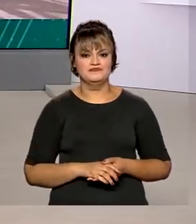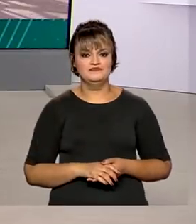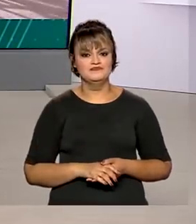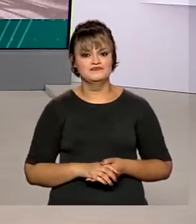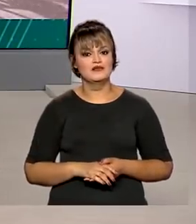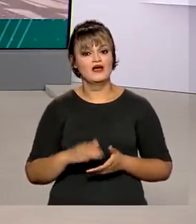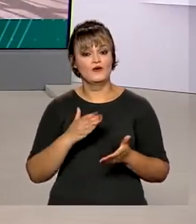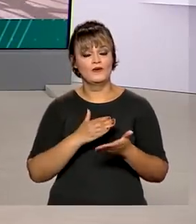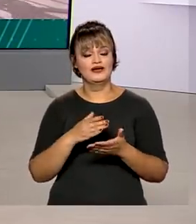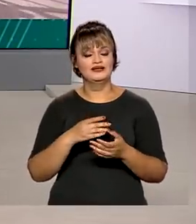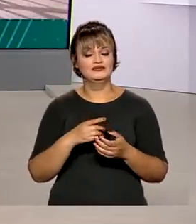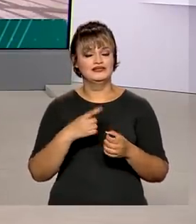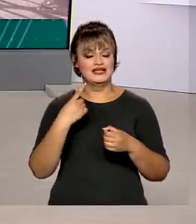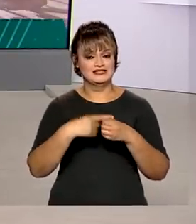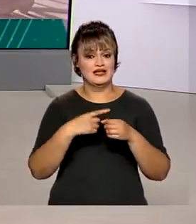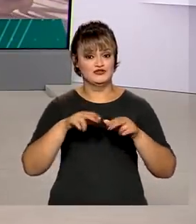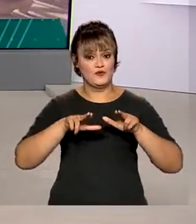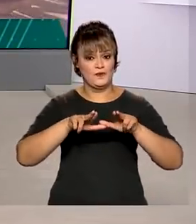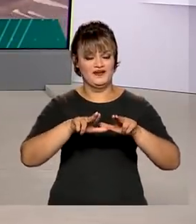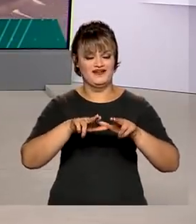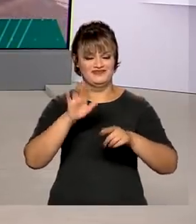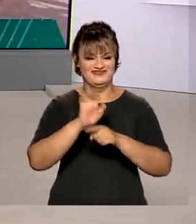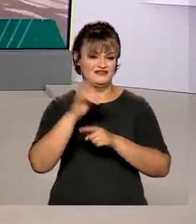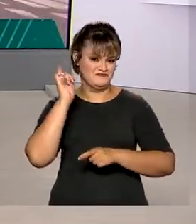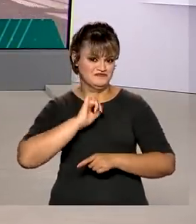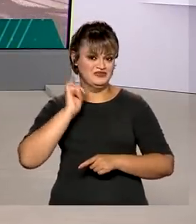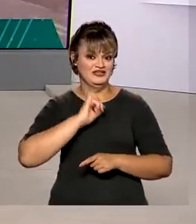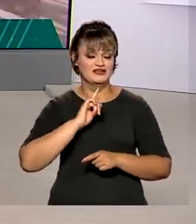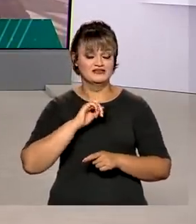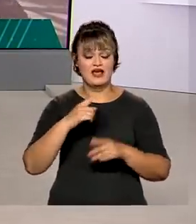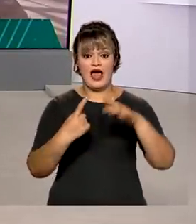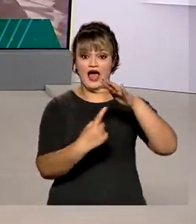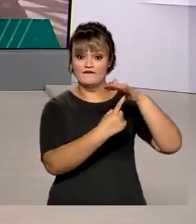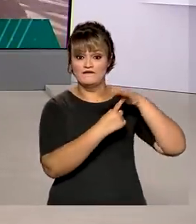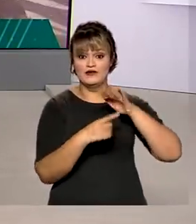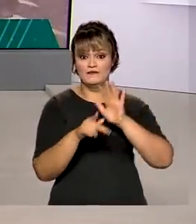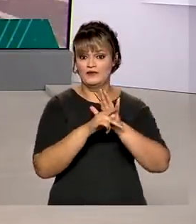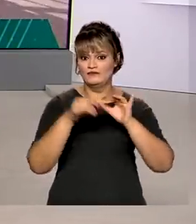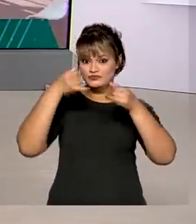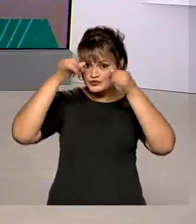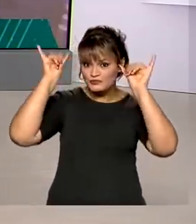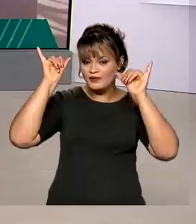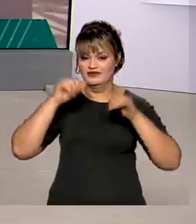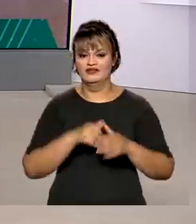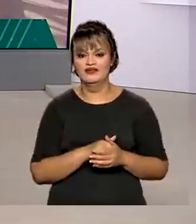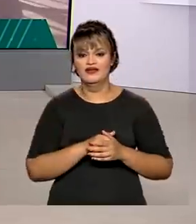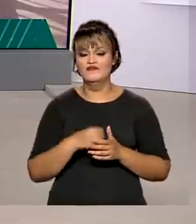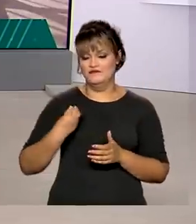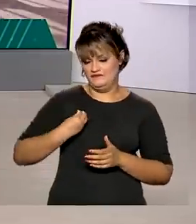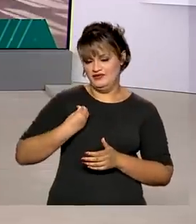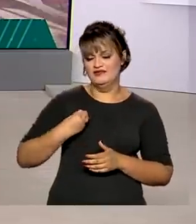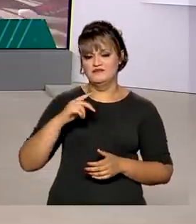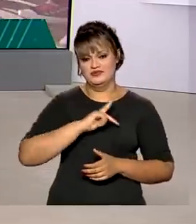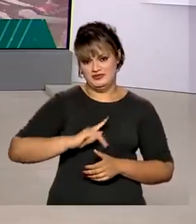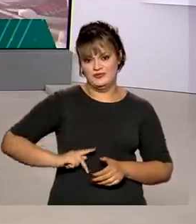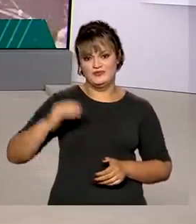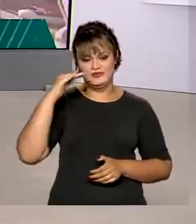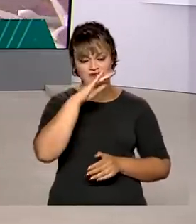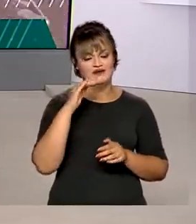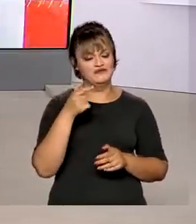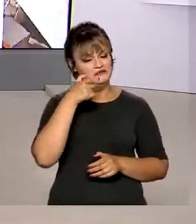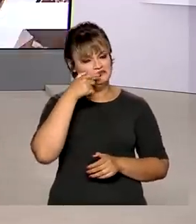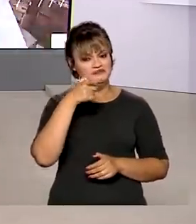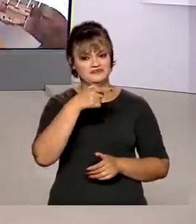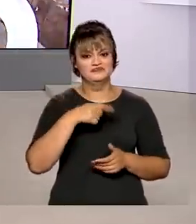Começou em Uberaba, Minas Gerais, a Expo Zebu, considerada a maior feira zebuína do mundo. O evento contou com a presença do presidente Jair